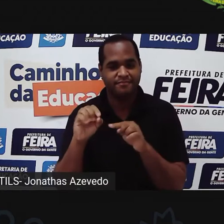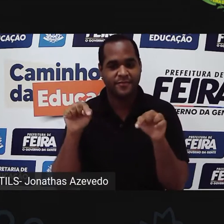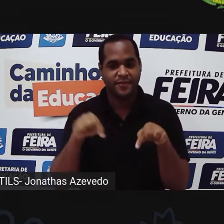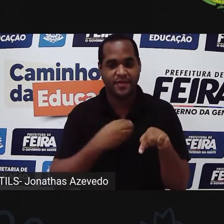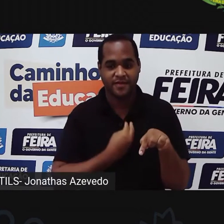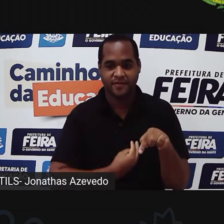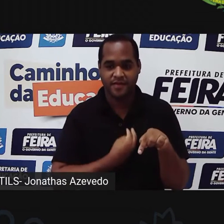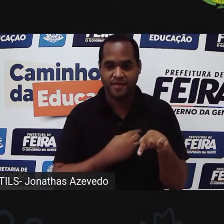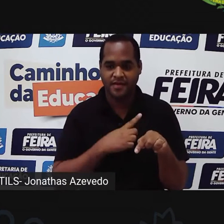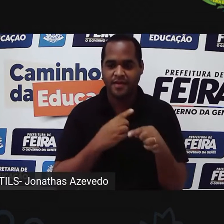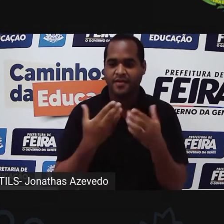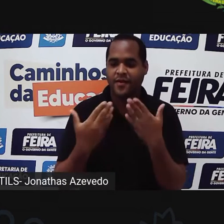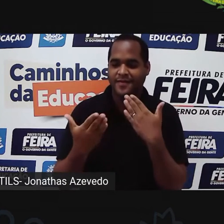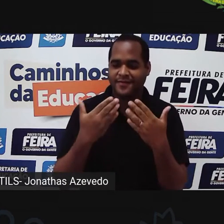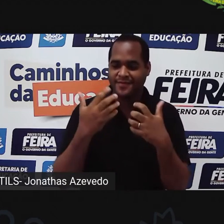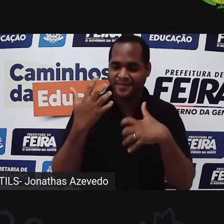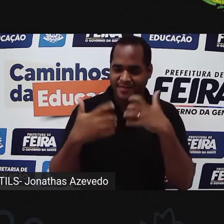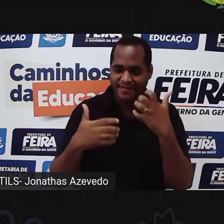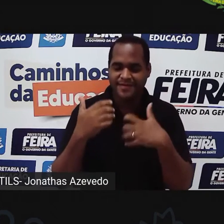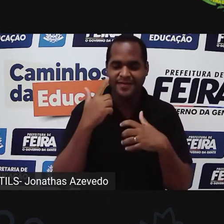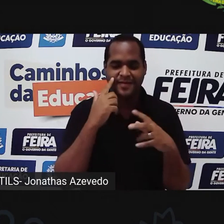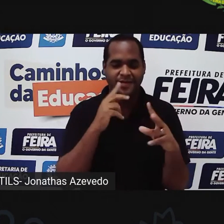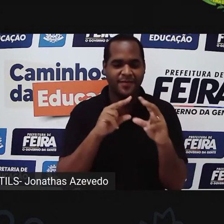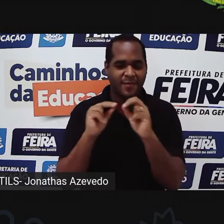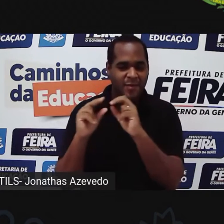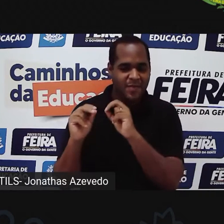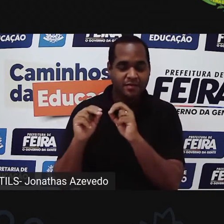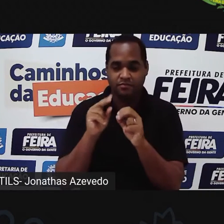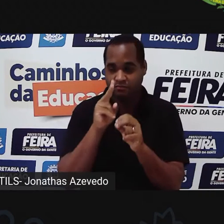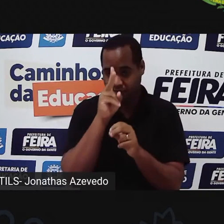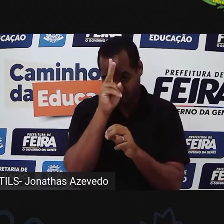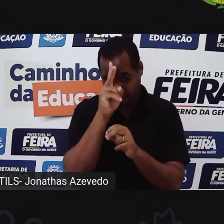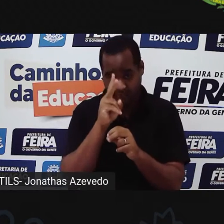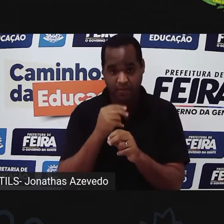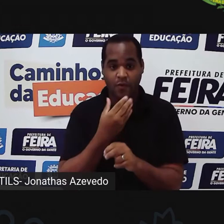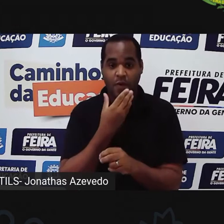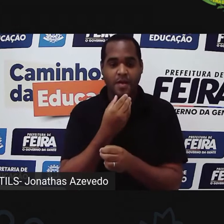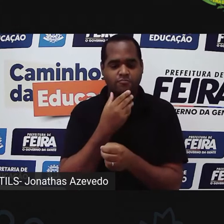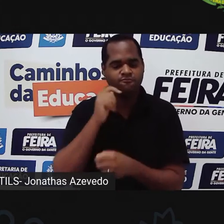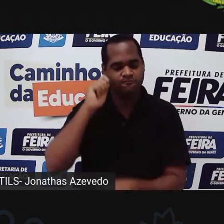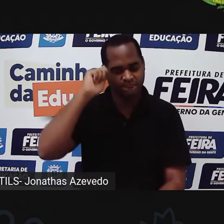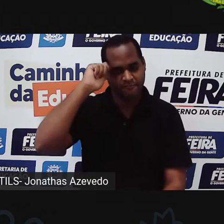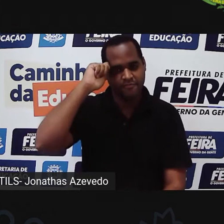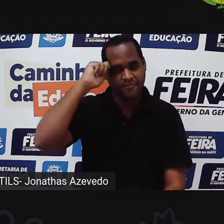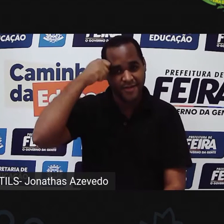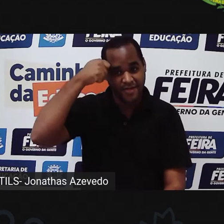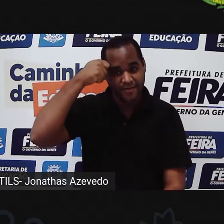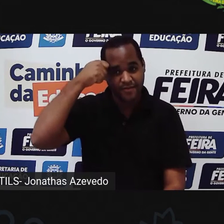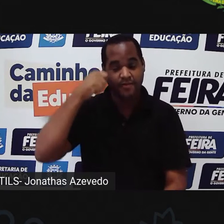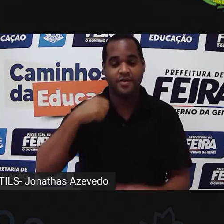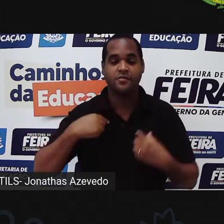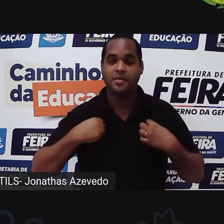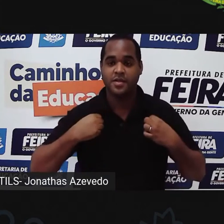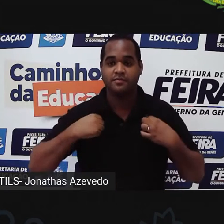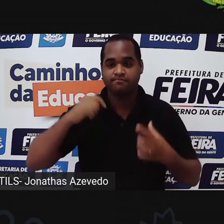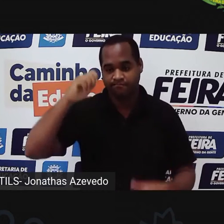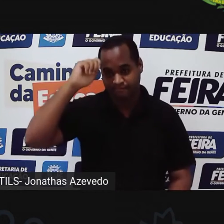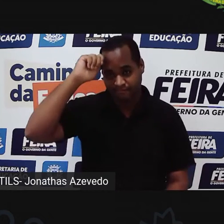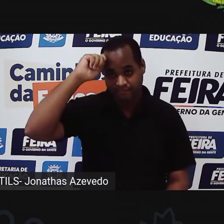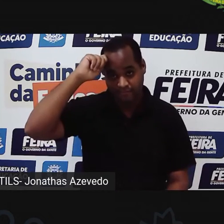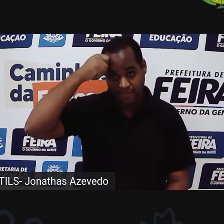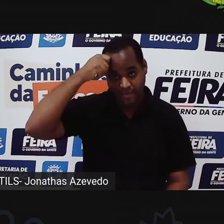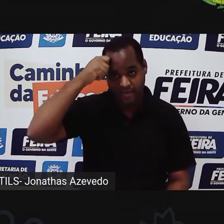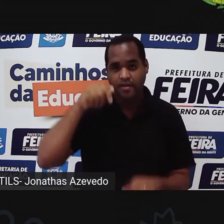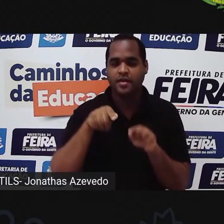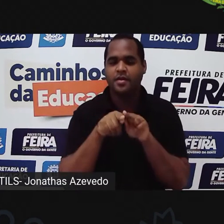para conversar um pouco sobre história. Eu sou um homem negro, eu visto uma camisa preta, eu